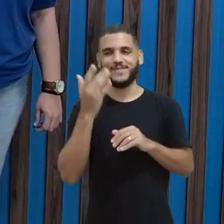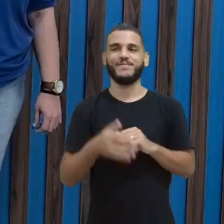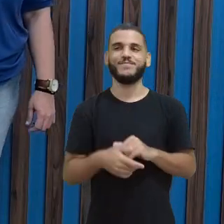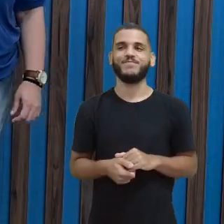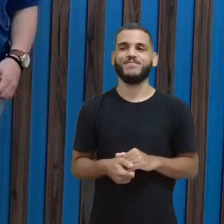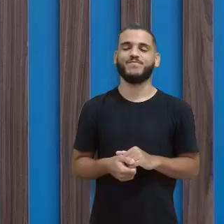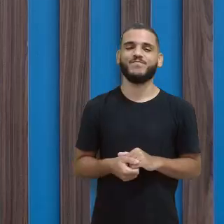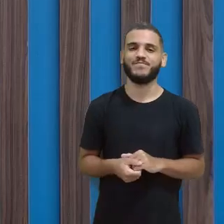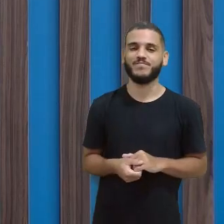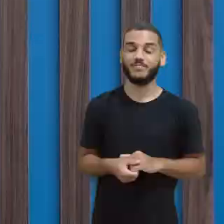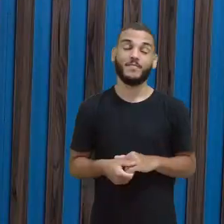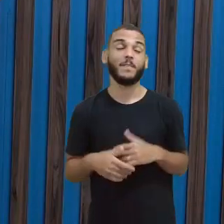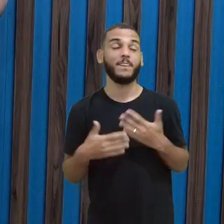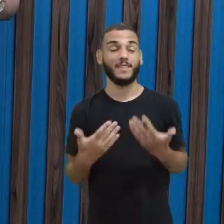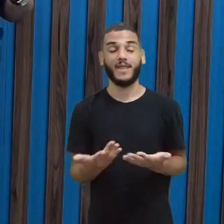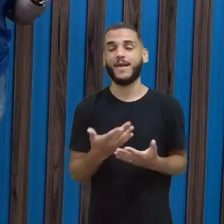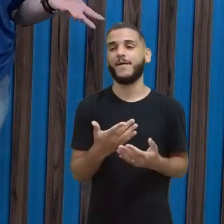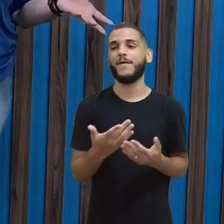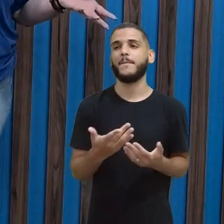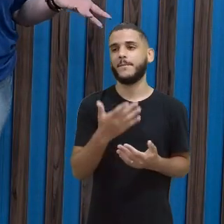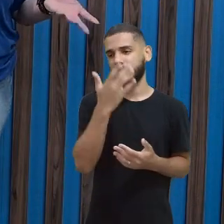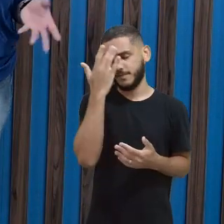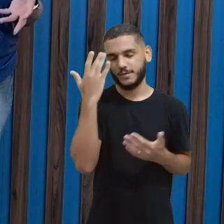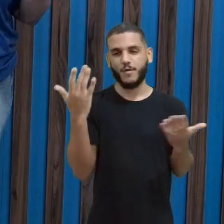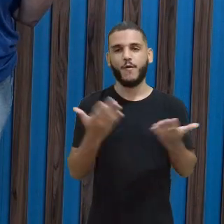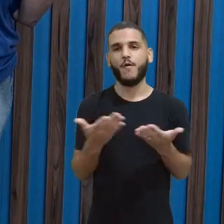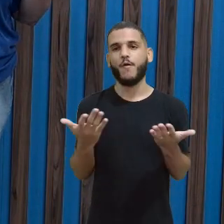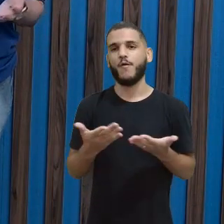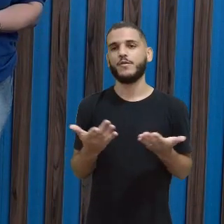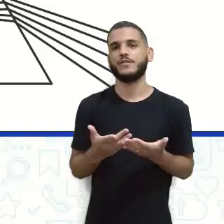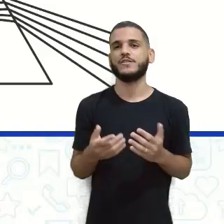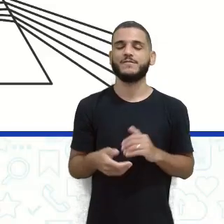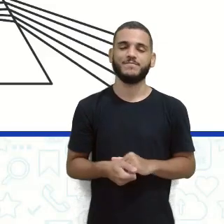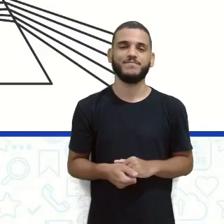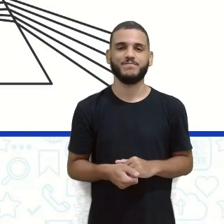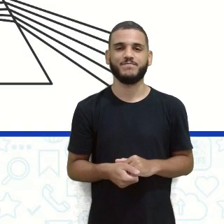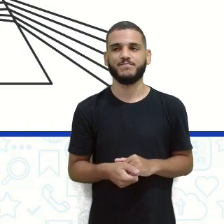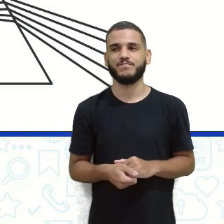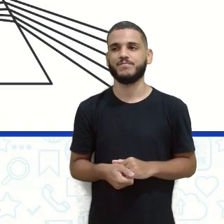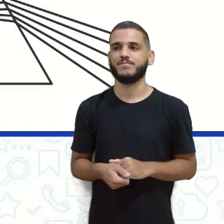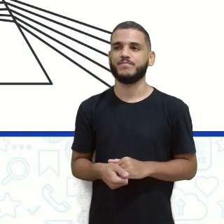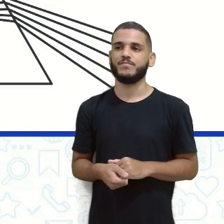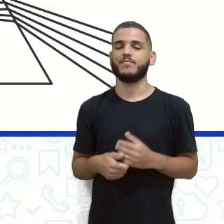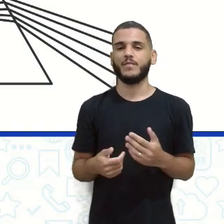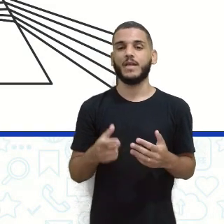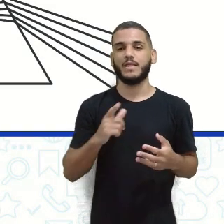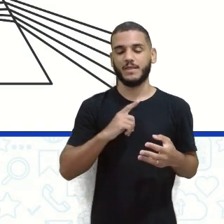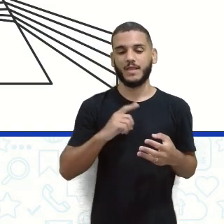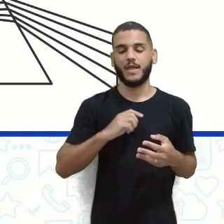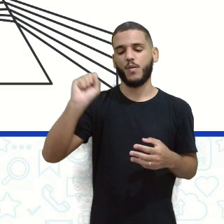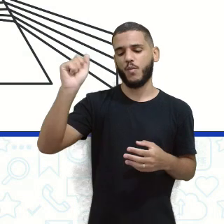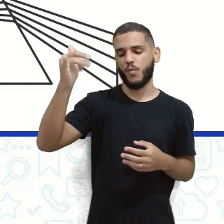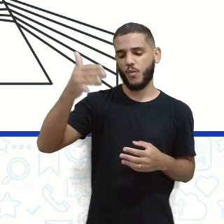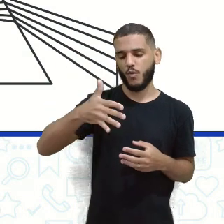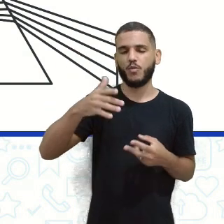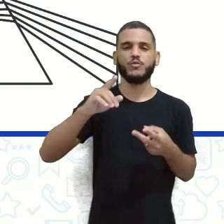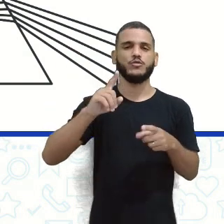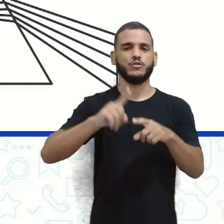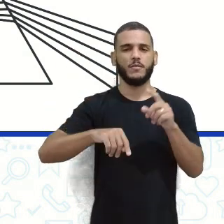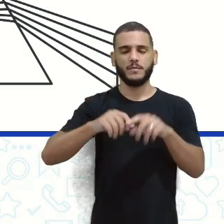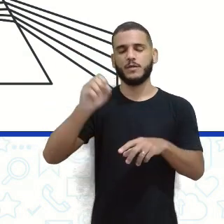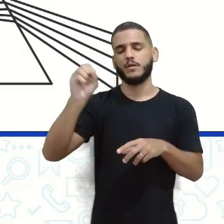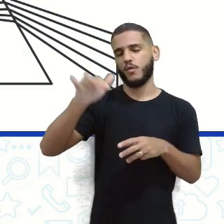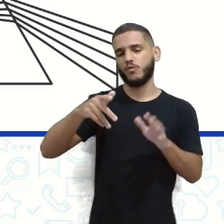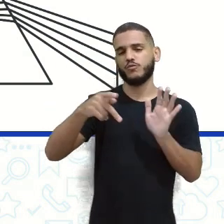Vamos aí, Carol! Pois é, gente! O que a gente viu hoje? Joga na tela, Devinho. Então, vimos raios de luz e fonte luminosa,